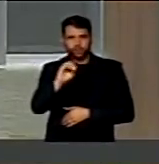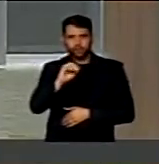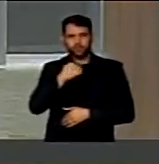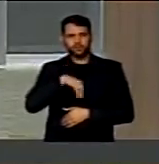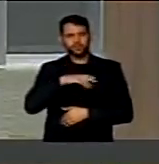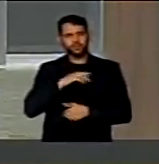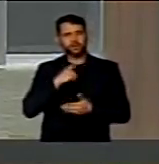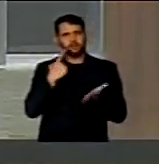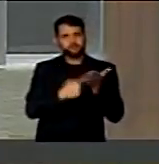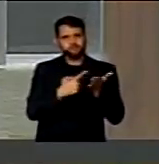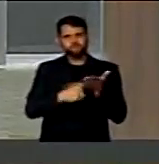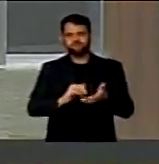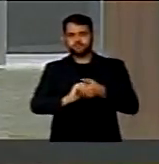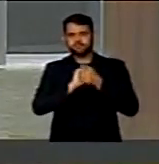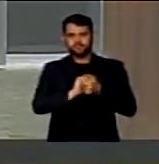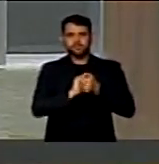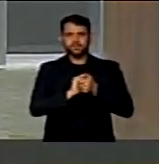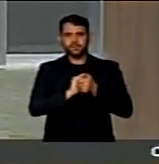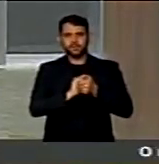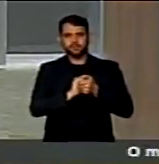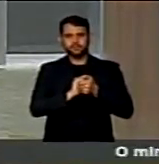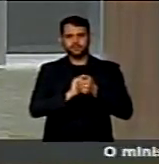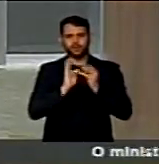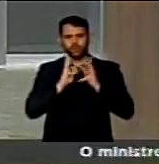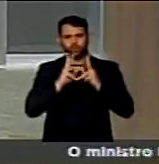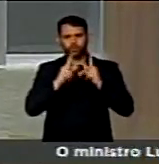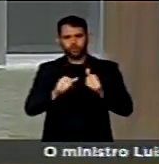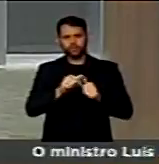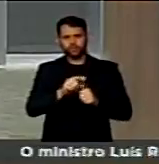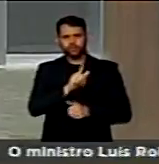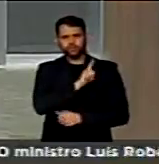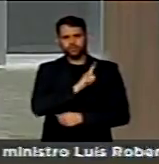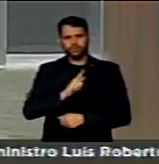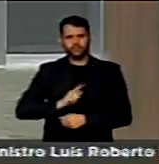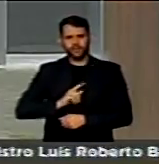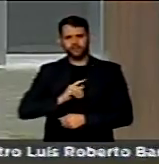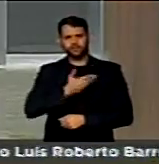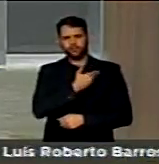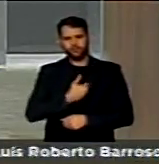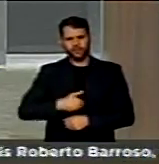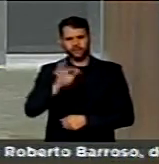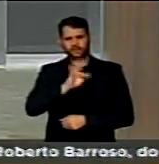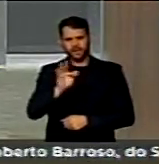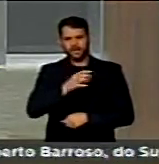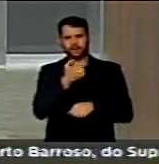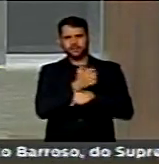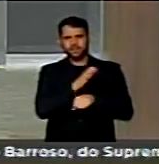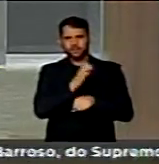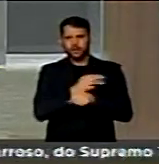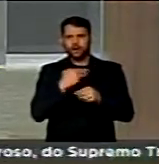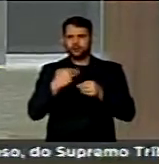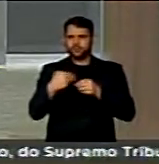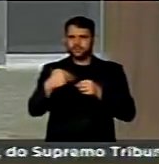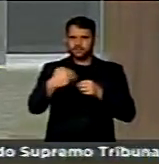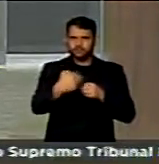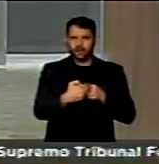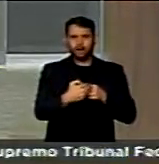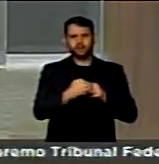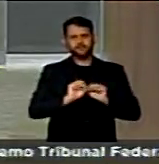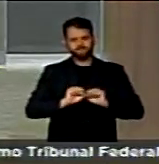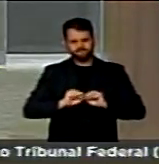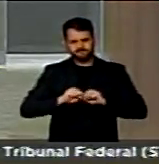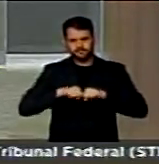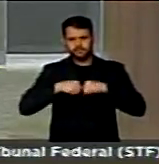parceria. Quero cumprimentar todos os governos, federal, estaduais e municipais, que se